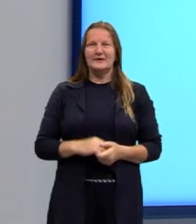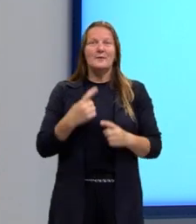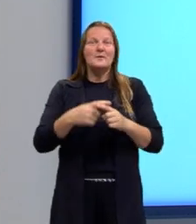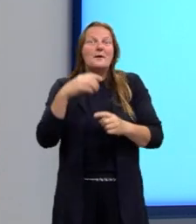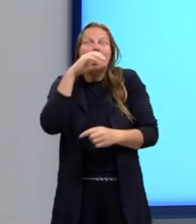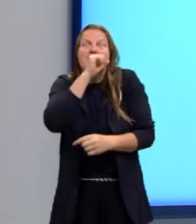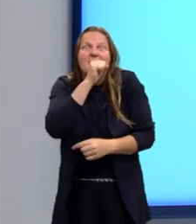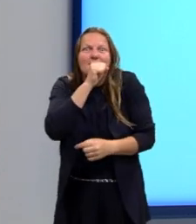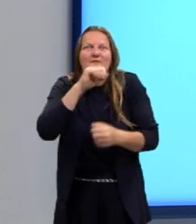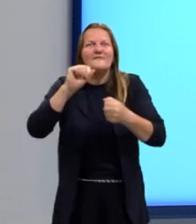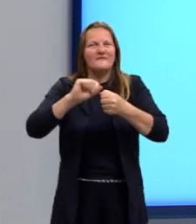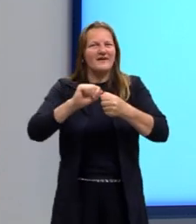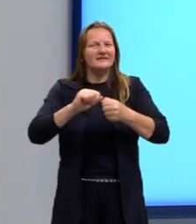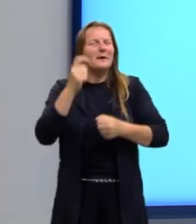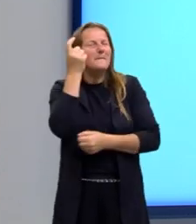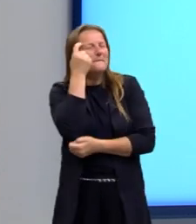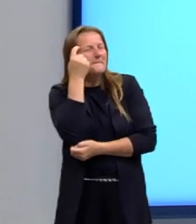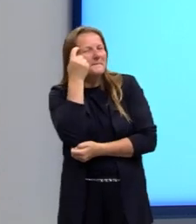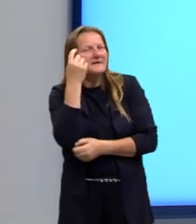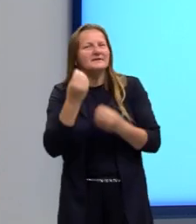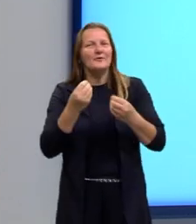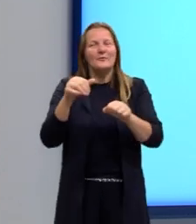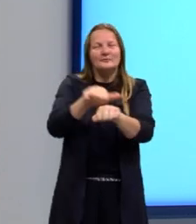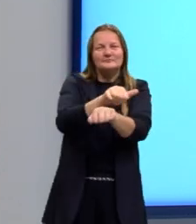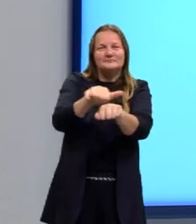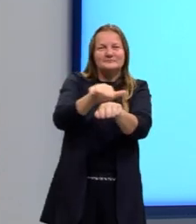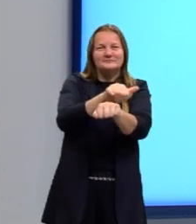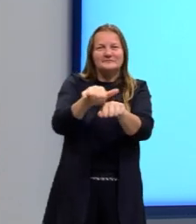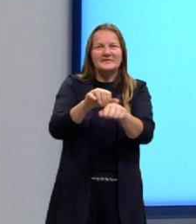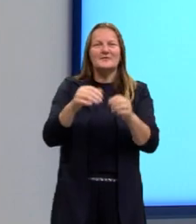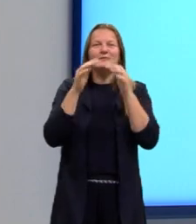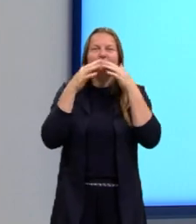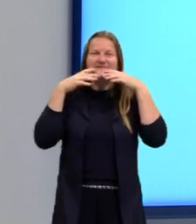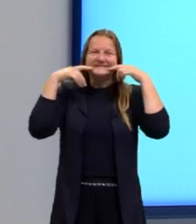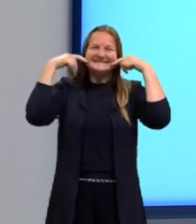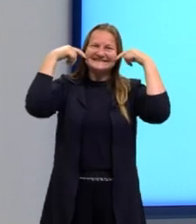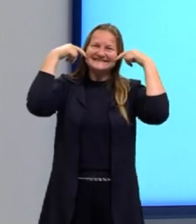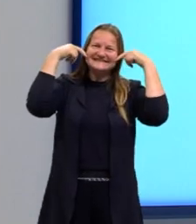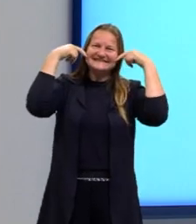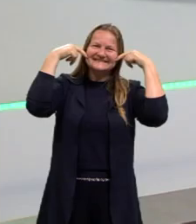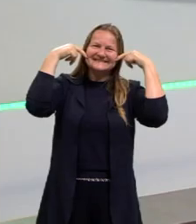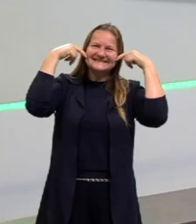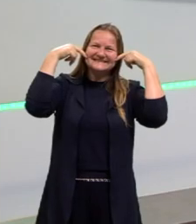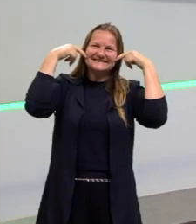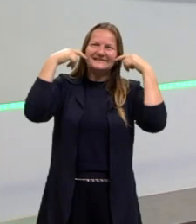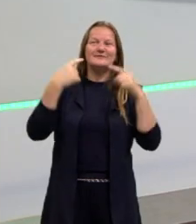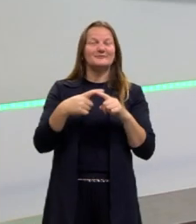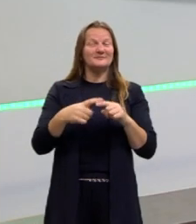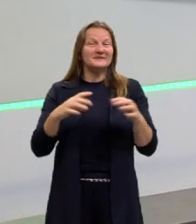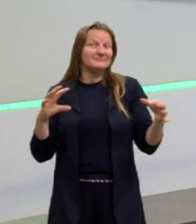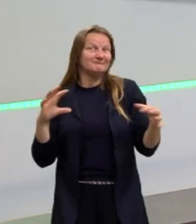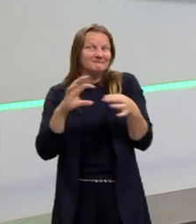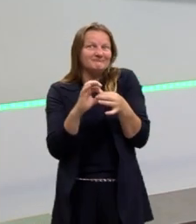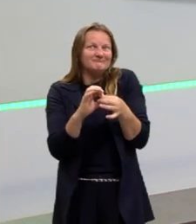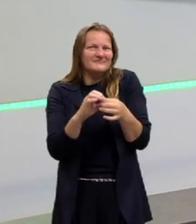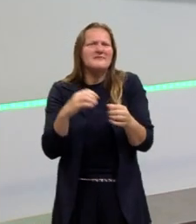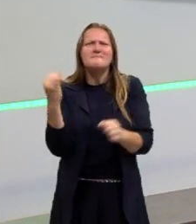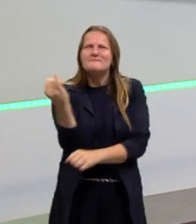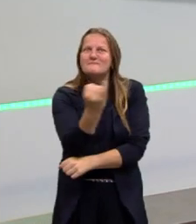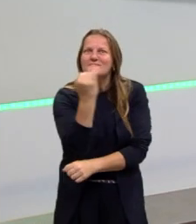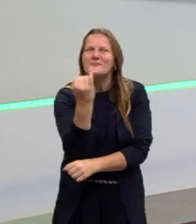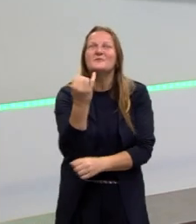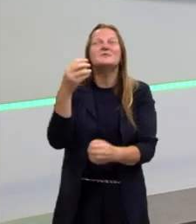E aí, a gente pensa nesse pãozinho que está feliz, porque ele é parte essencial da nossa